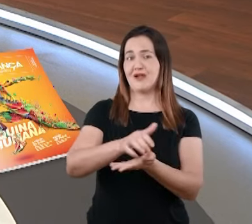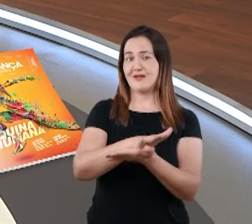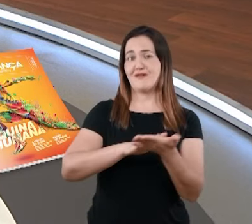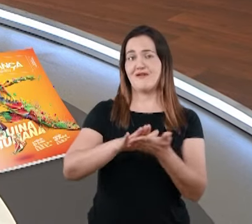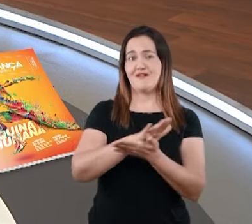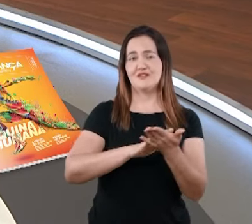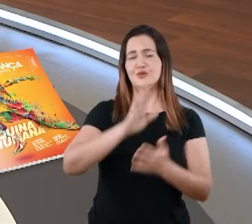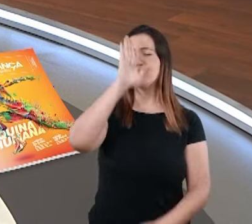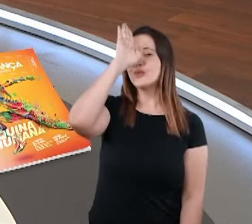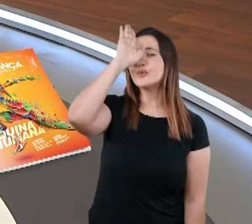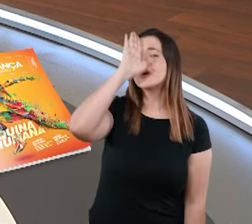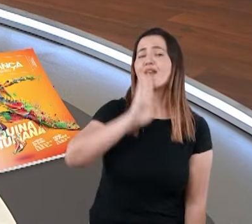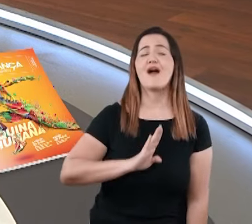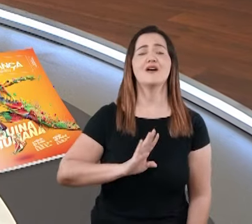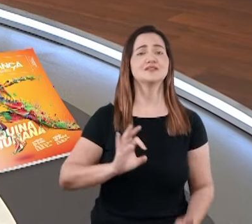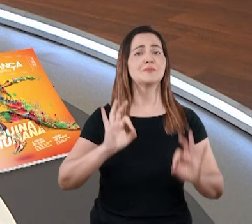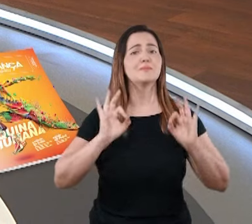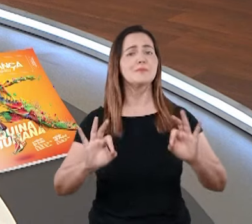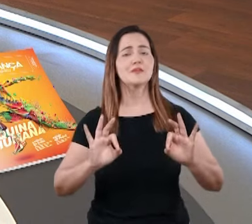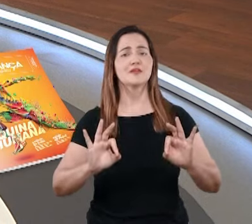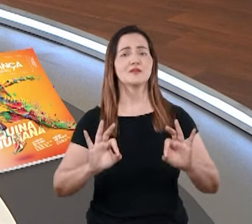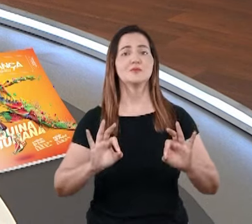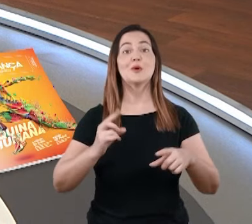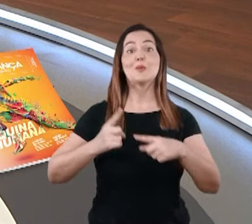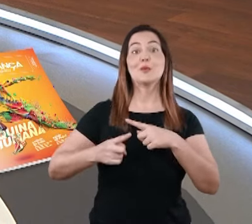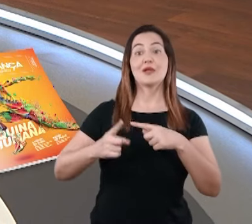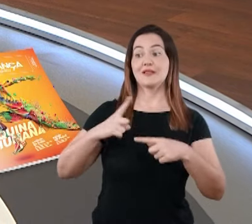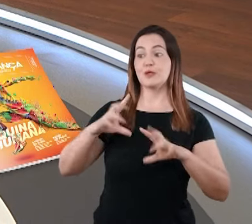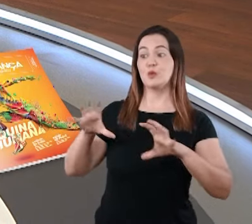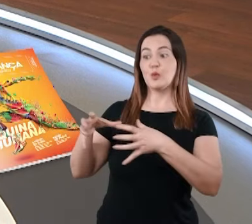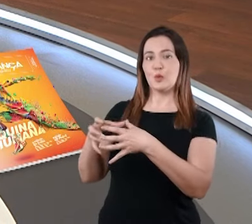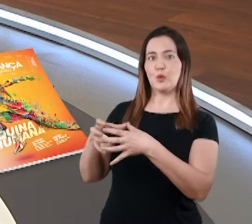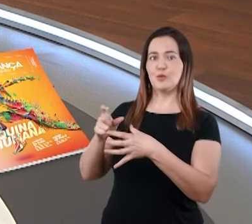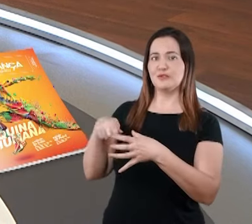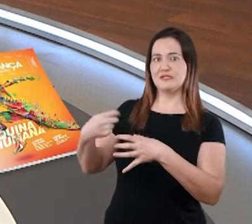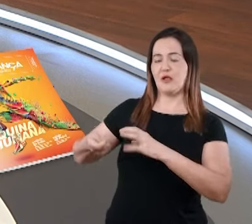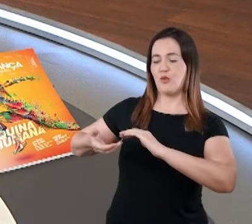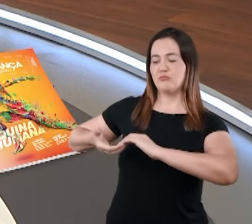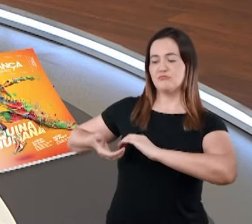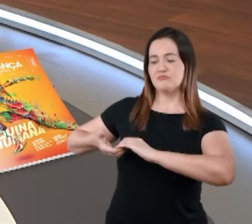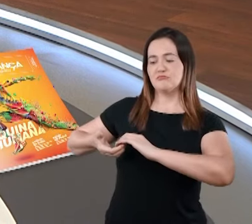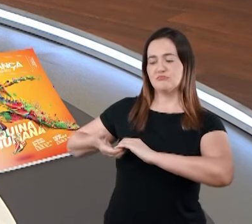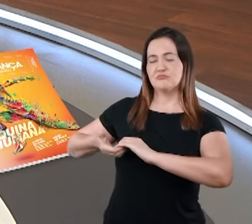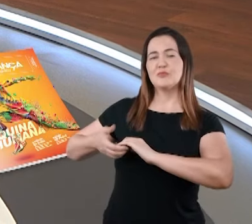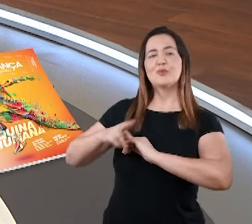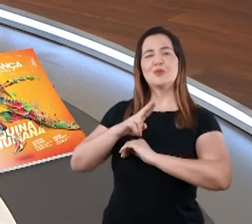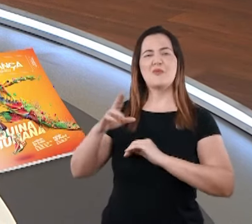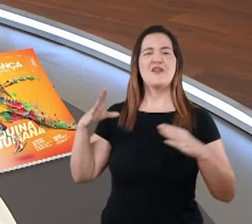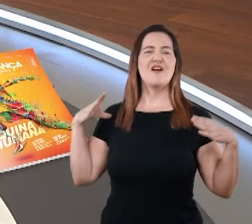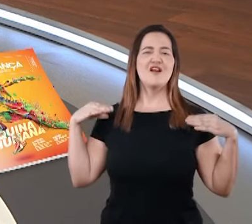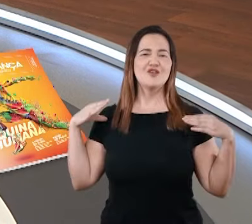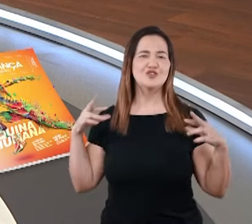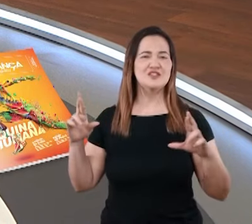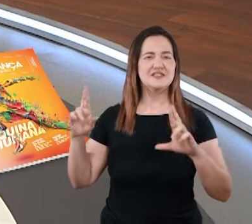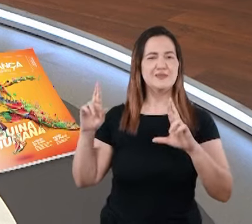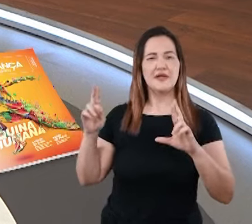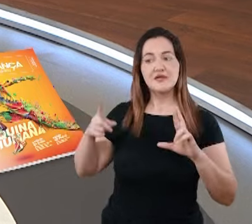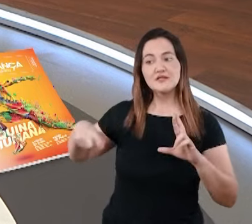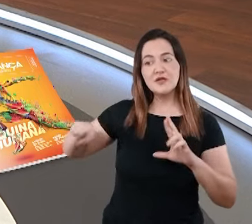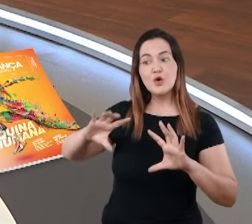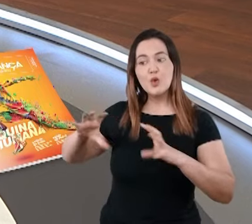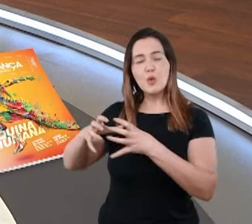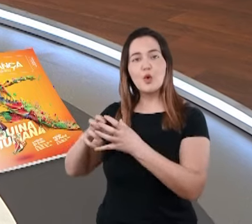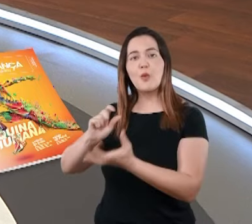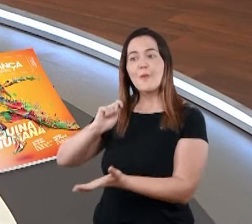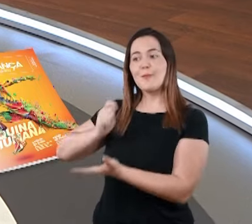você não paga mensalidade. Porque aqui na Novo Tempo nós temos o apoio dos anjos da esperança, que dão condições para que ofereça para